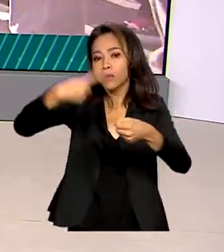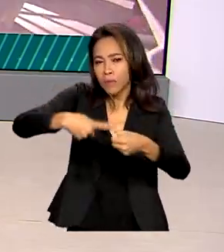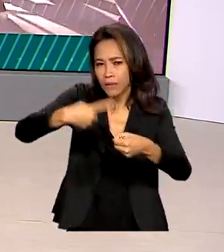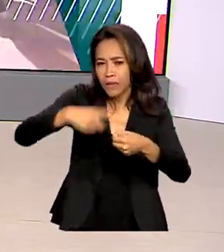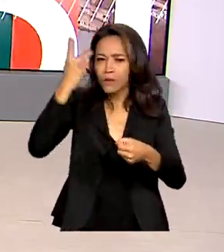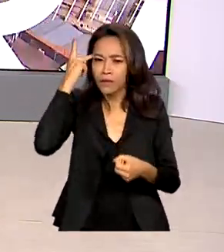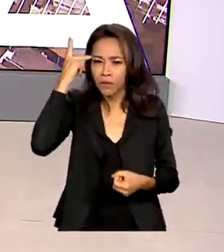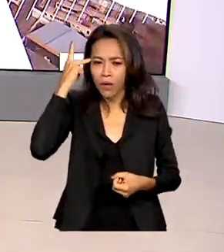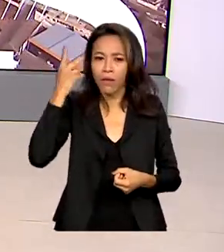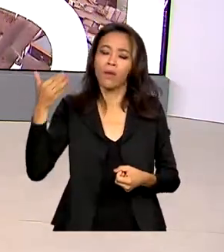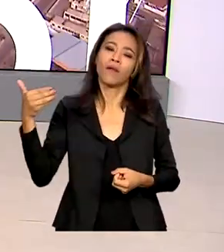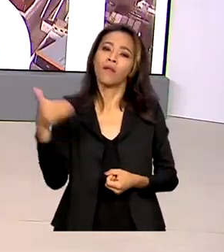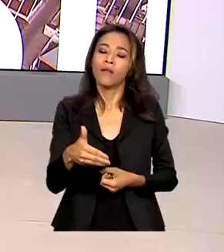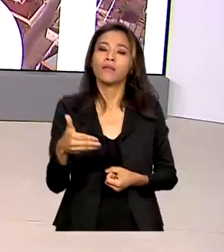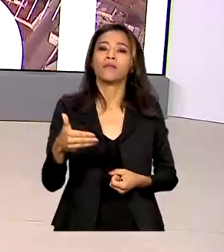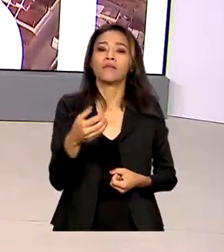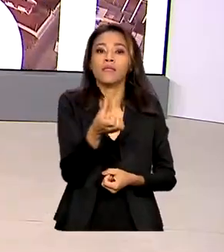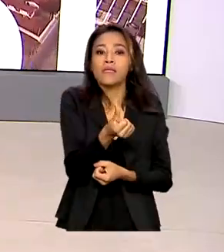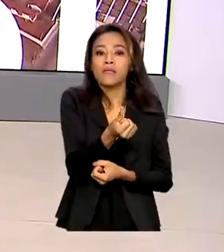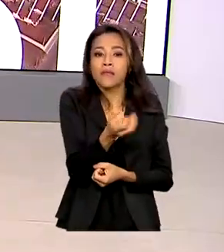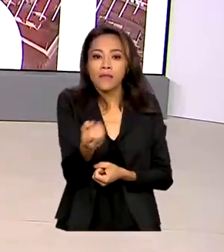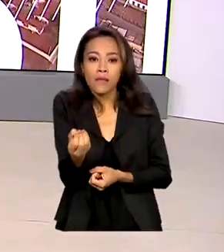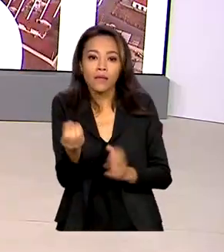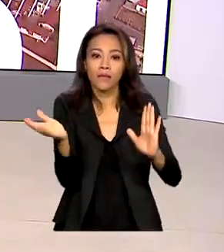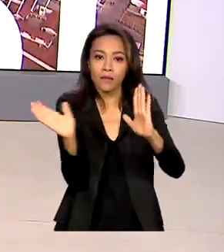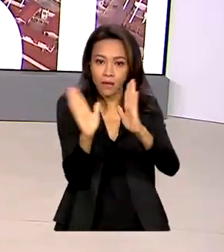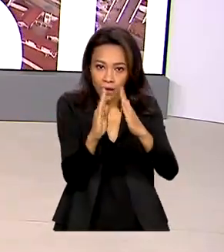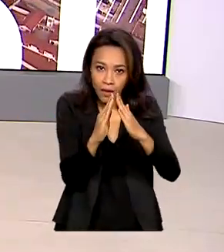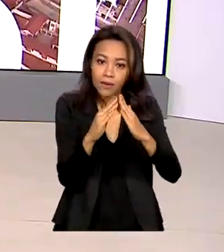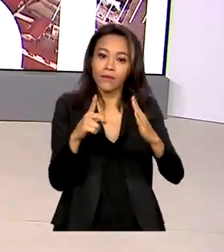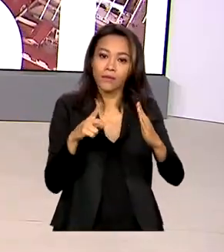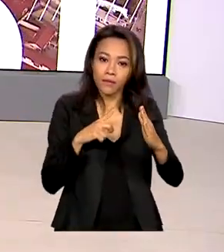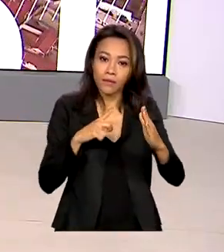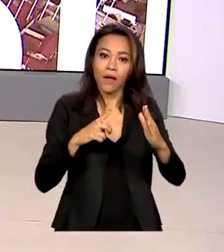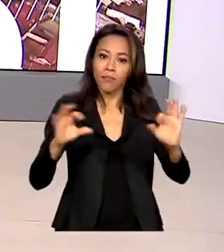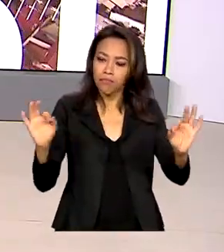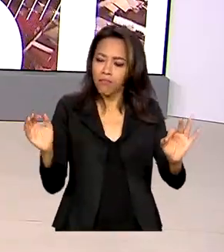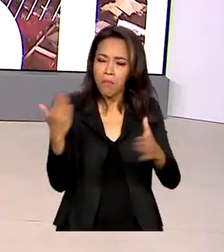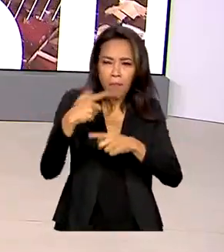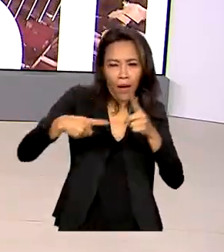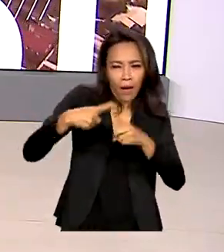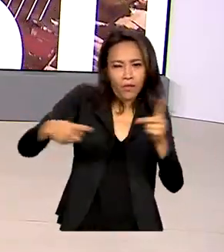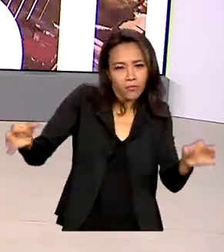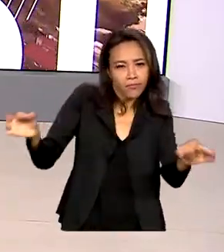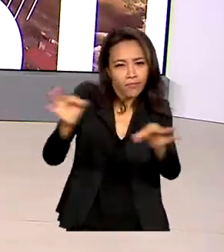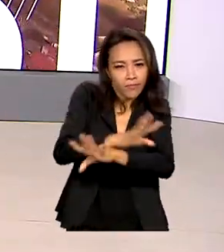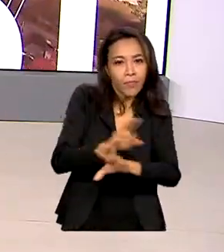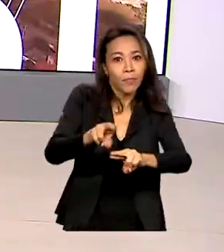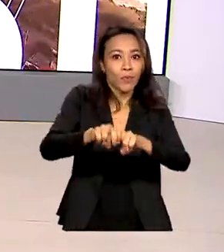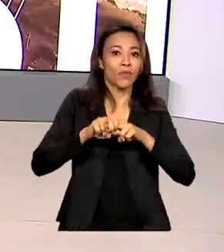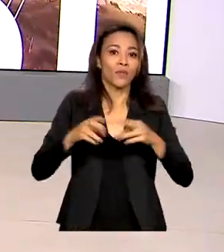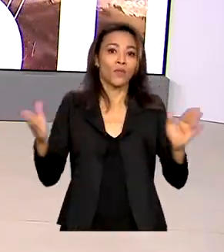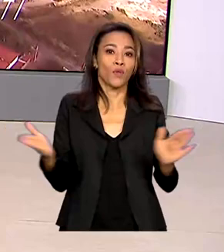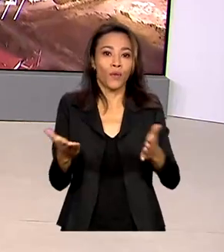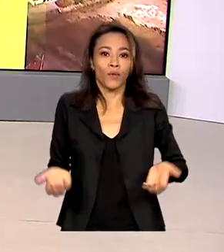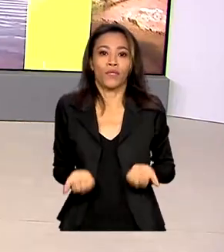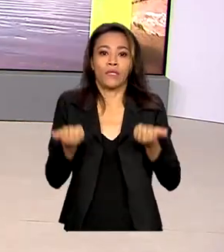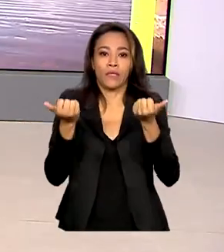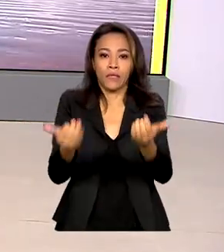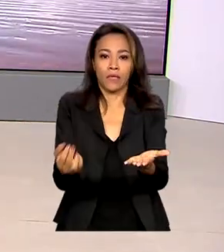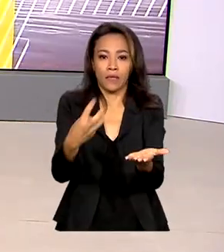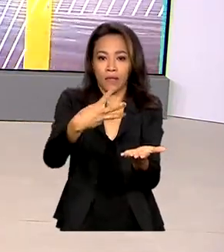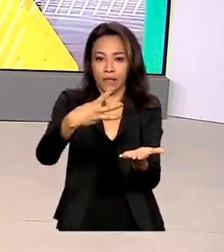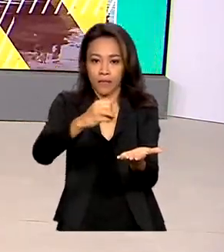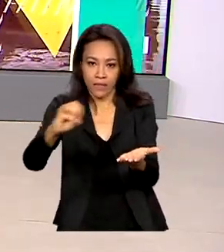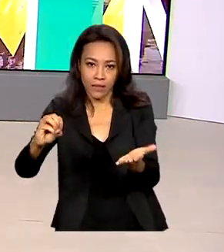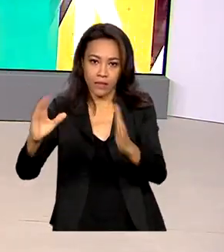residencial, composto por 600 moradias, está com parte das obras concluídas. Por isso, hoje serão entregues 300 moradias